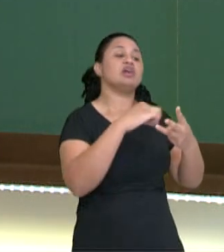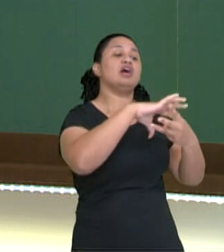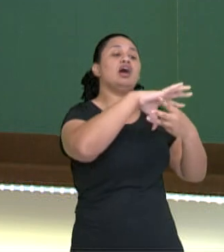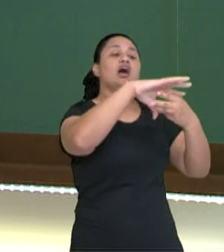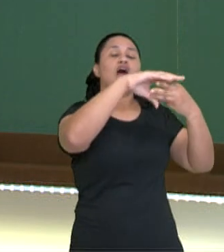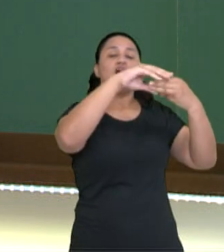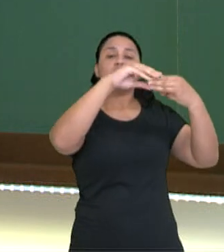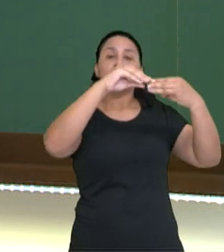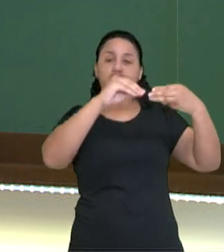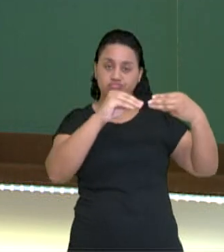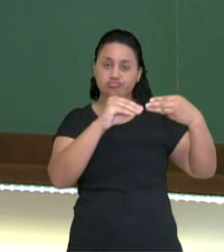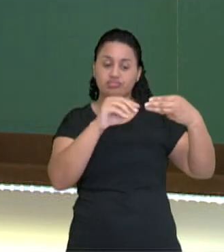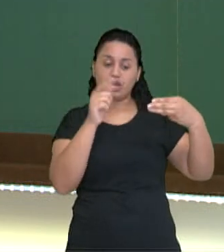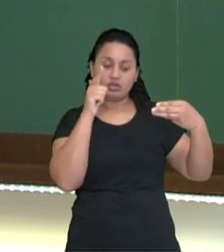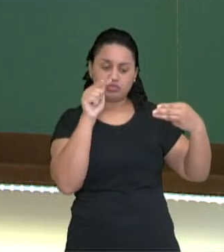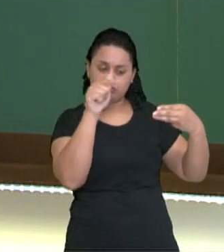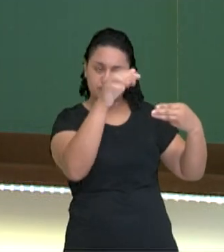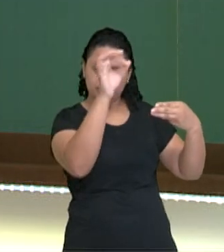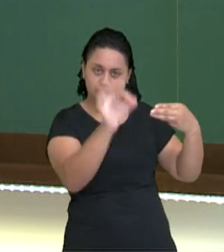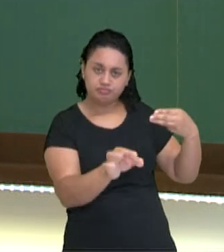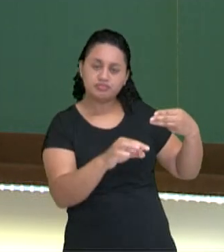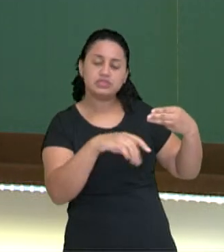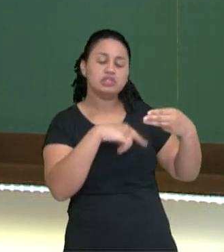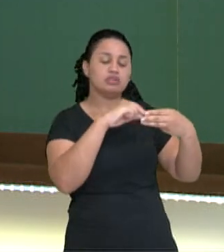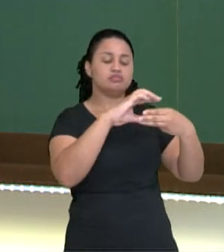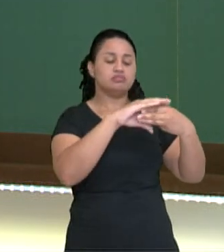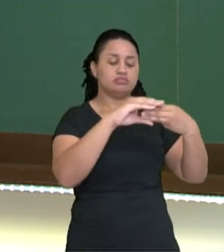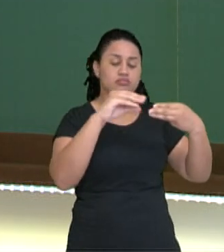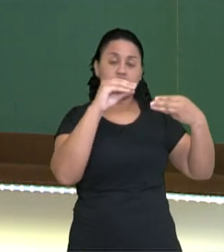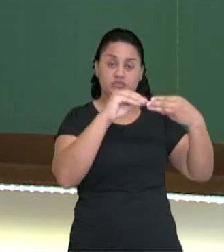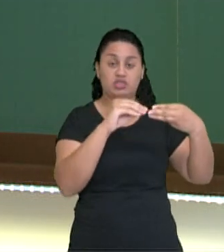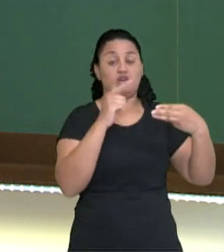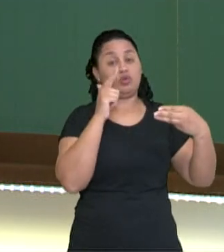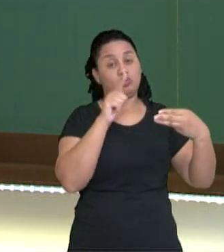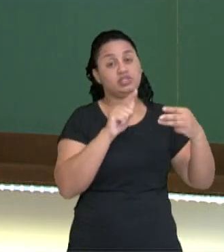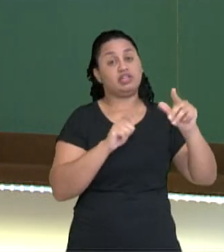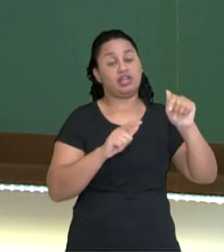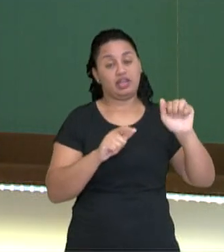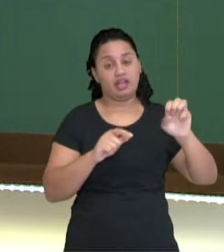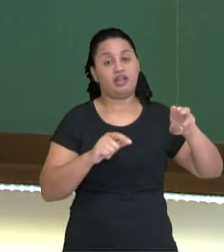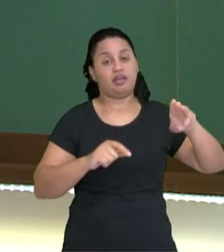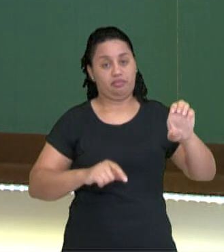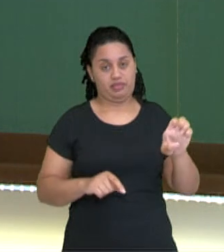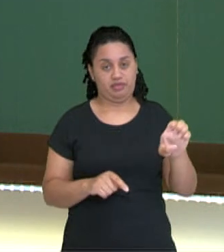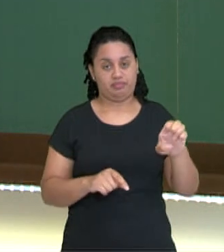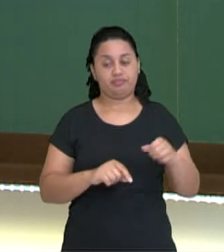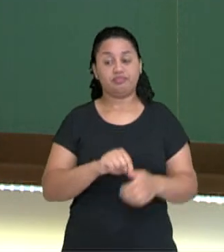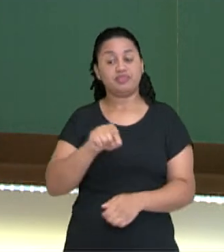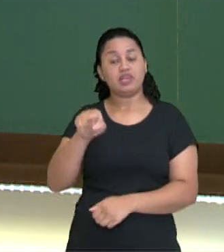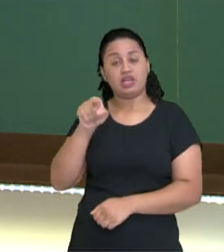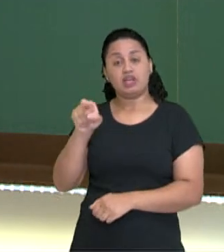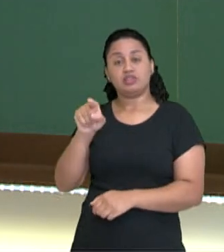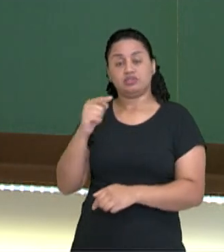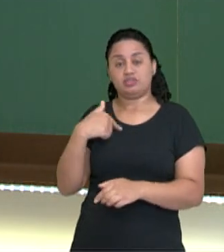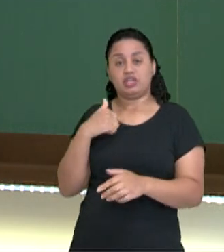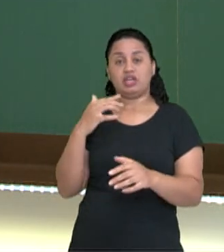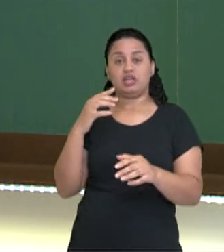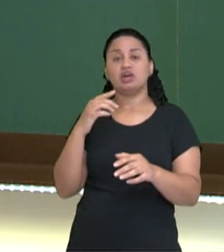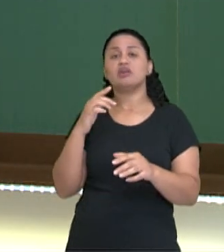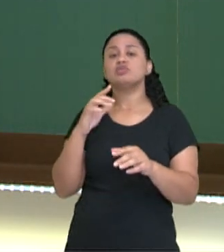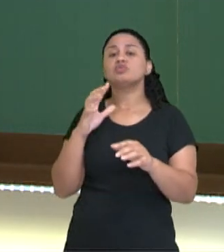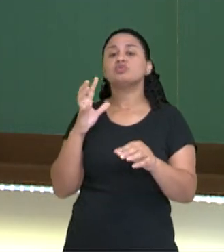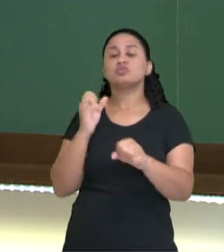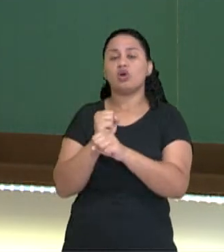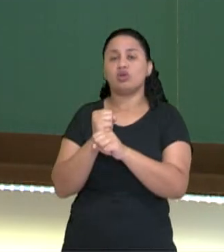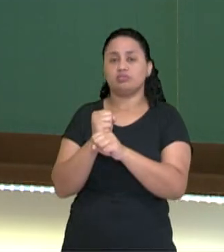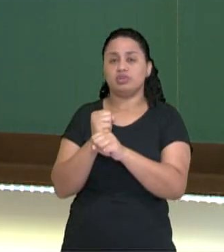quarto e acerto lá no campo do adversário, eu marquei um game, tá? Sete são as partidas. Então,